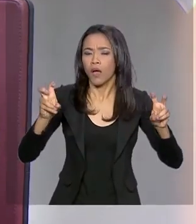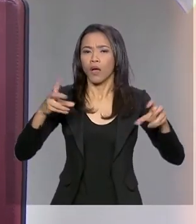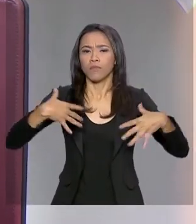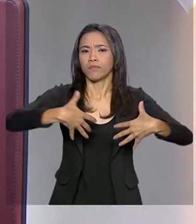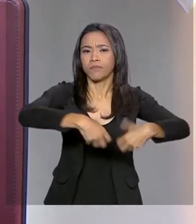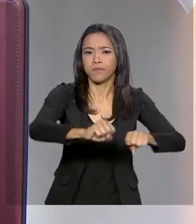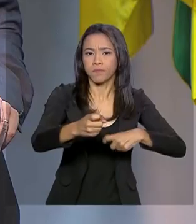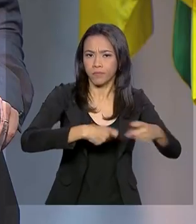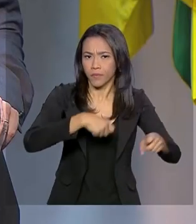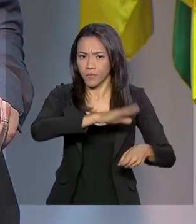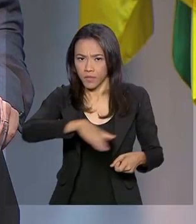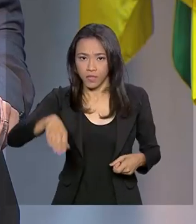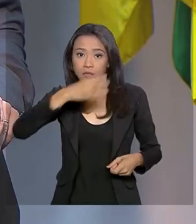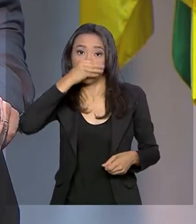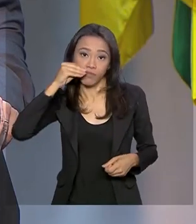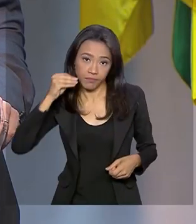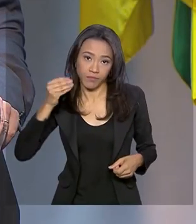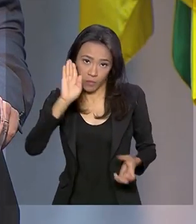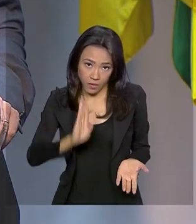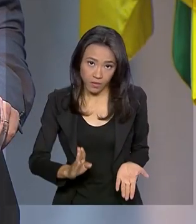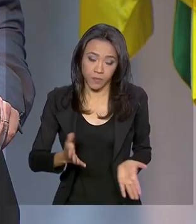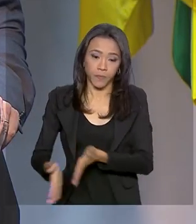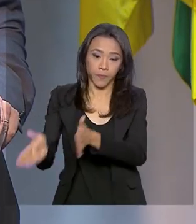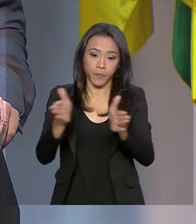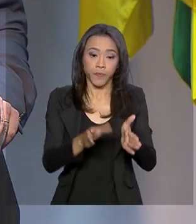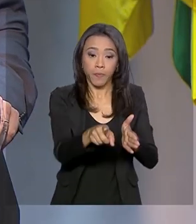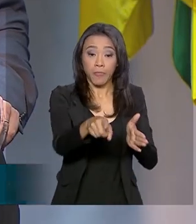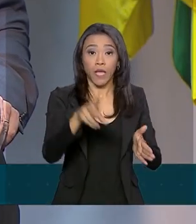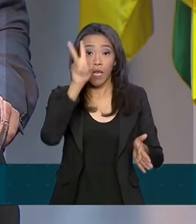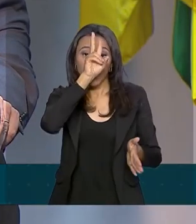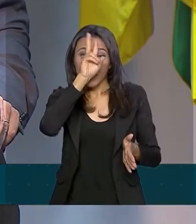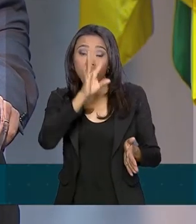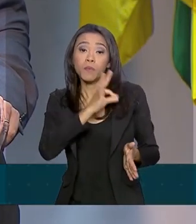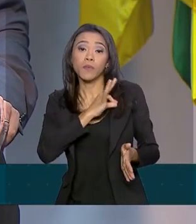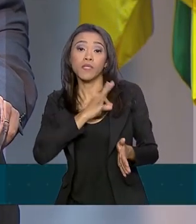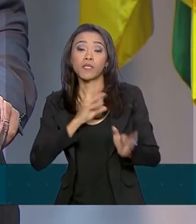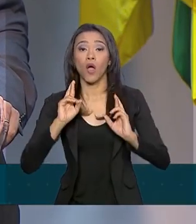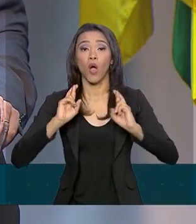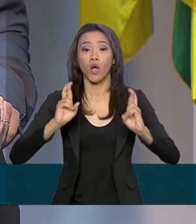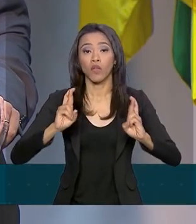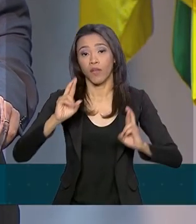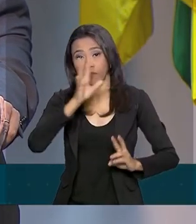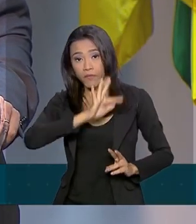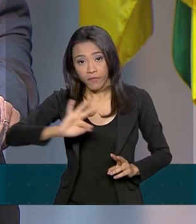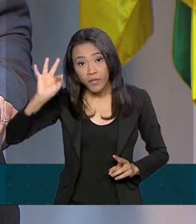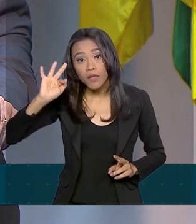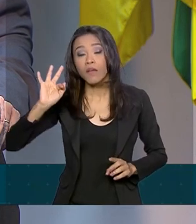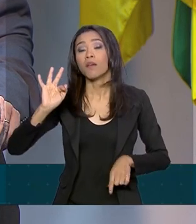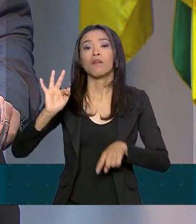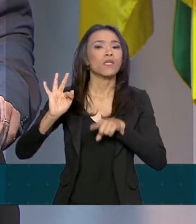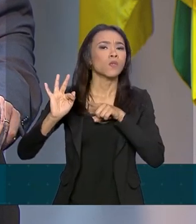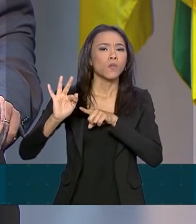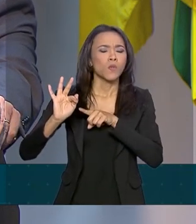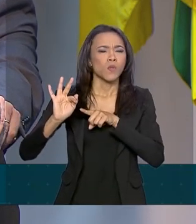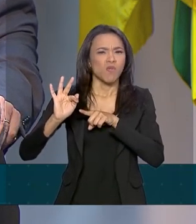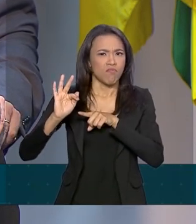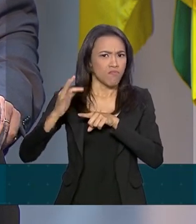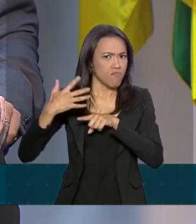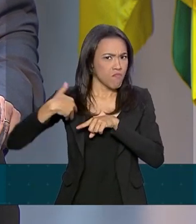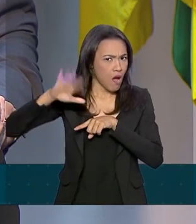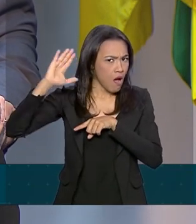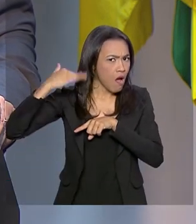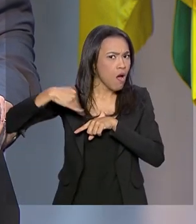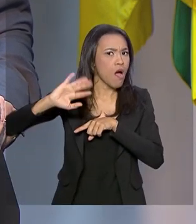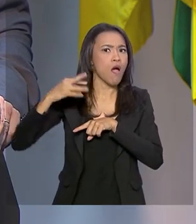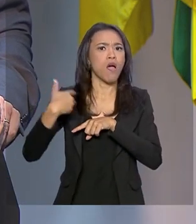adolescentes no Brasil. Lembrando que a Polícia Rodoviária Federal tem um papel muito mais transcendente do que